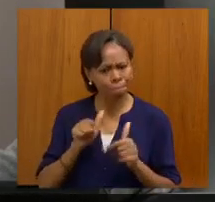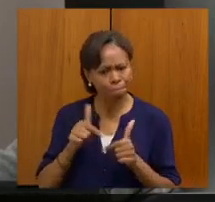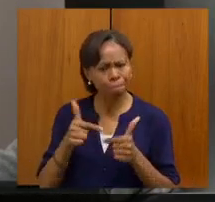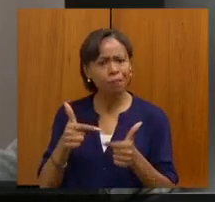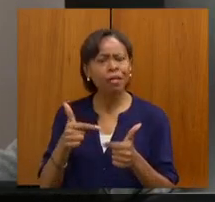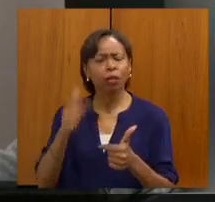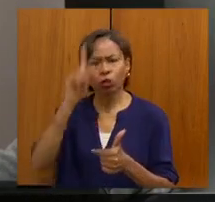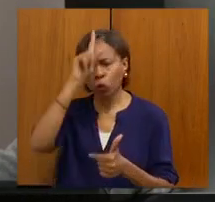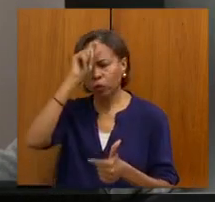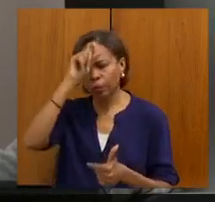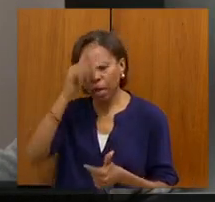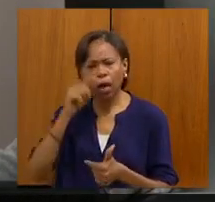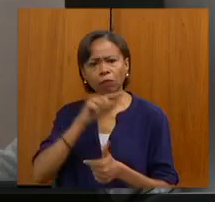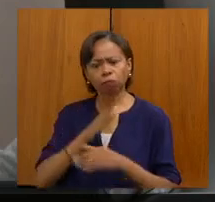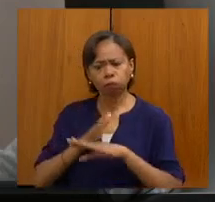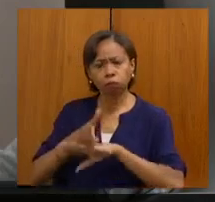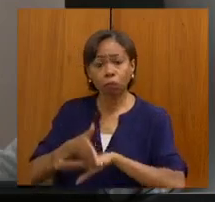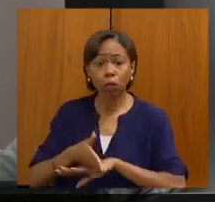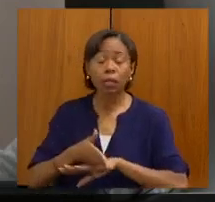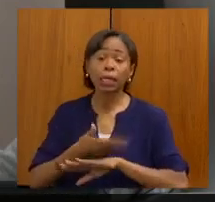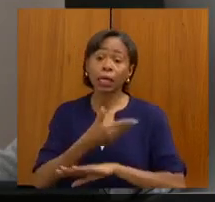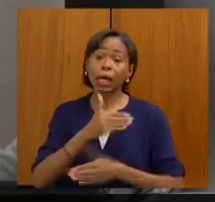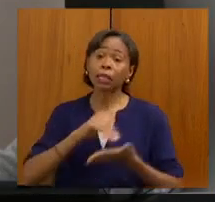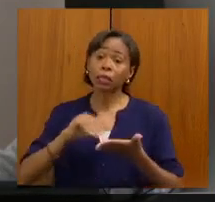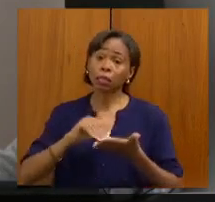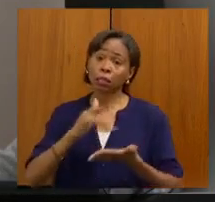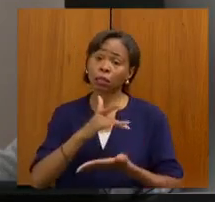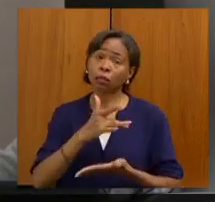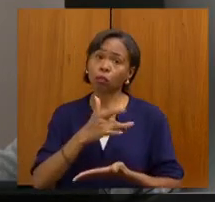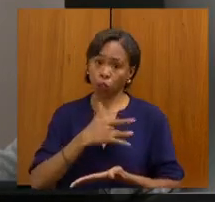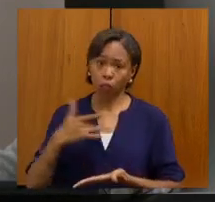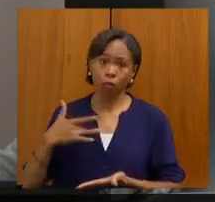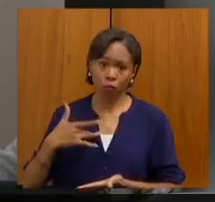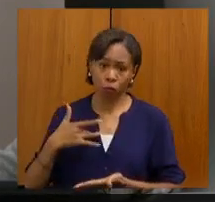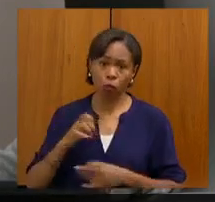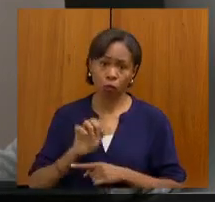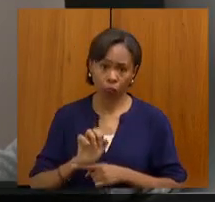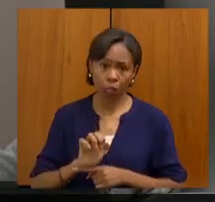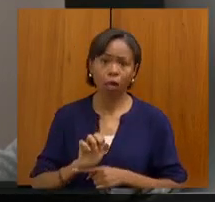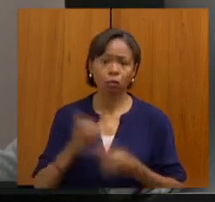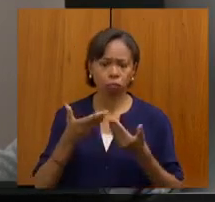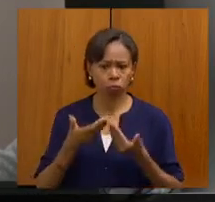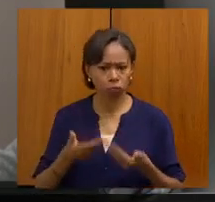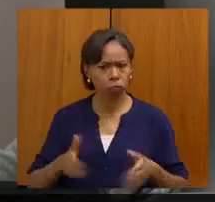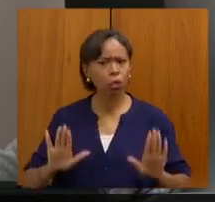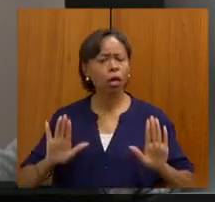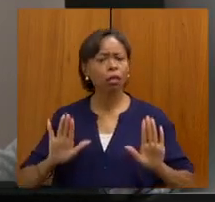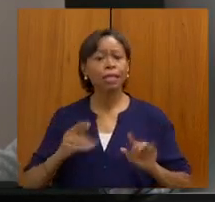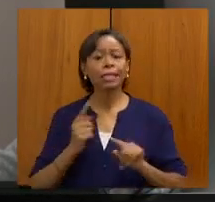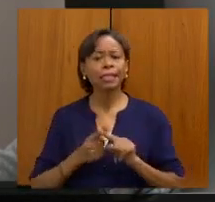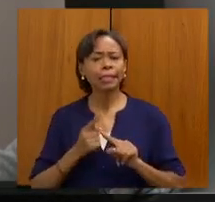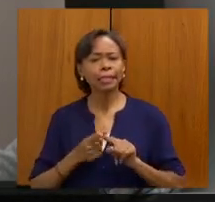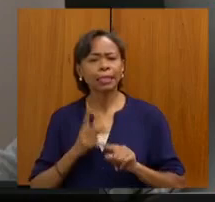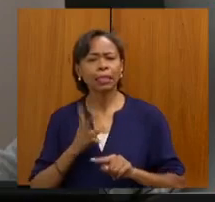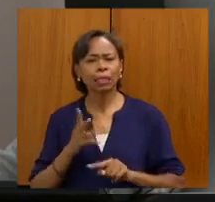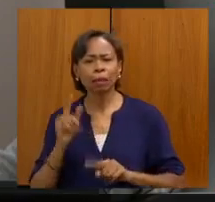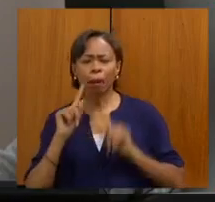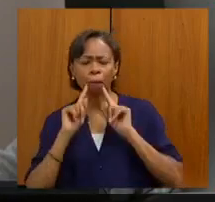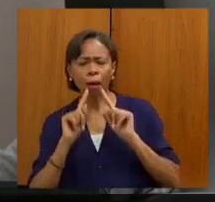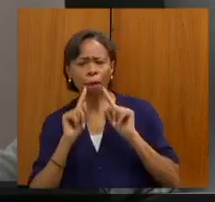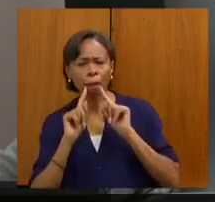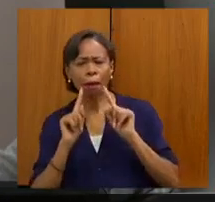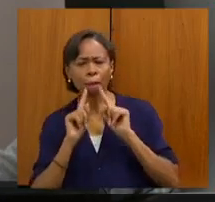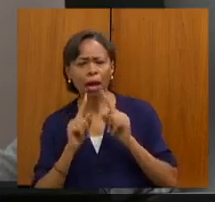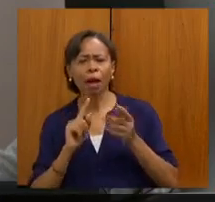a abertura que a Secretaria de Estado dá, porque todos os momentos nós fomos lá levar as nossas reclamações, levar o pessoal dos